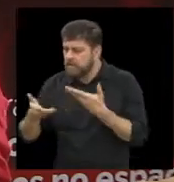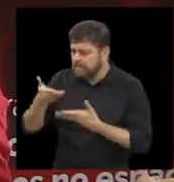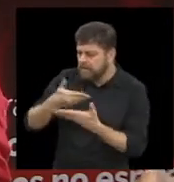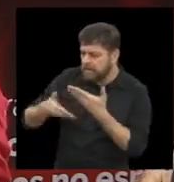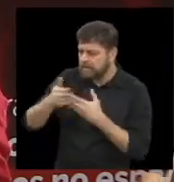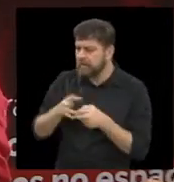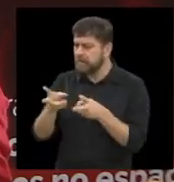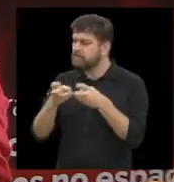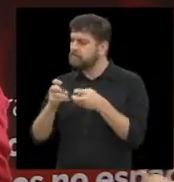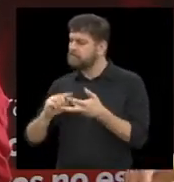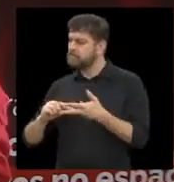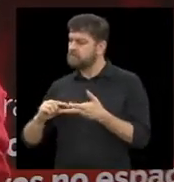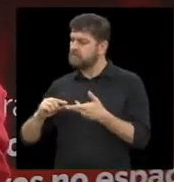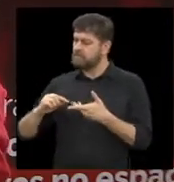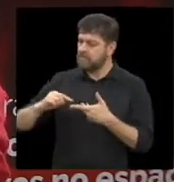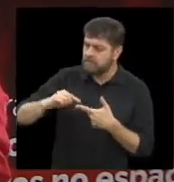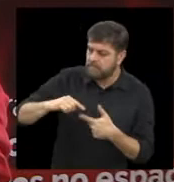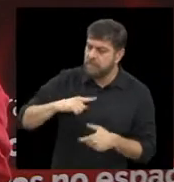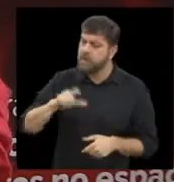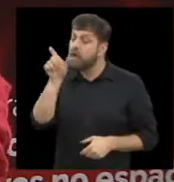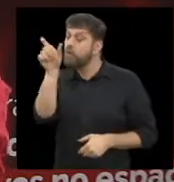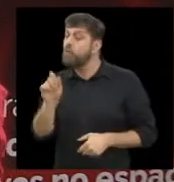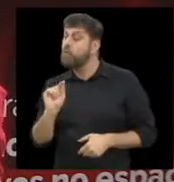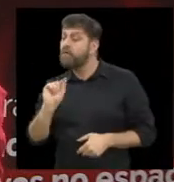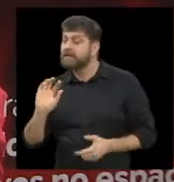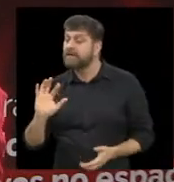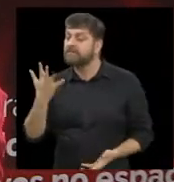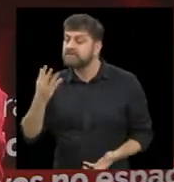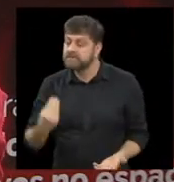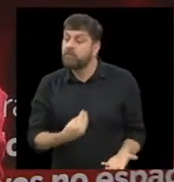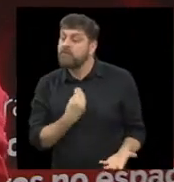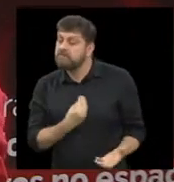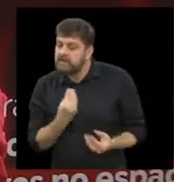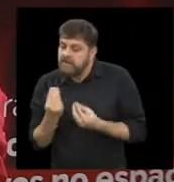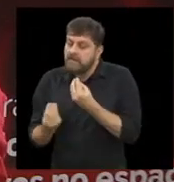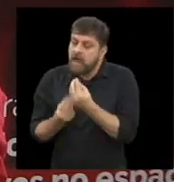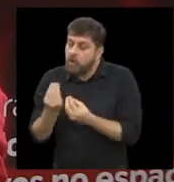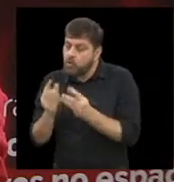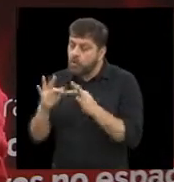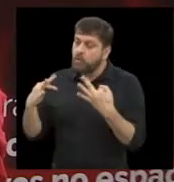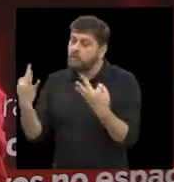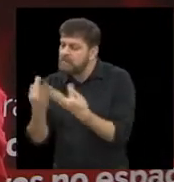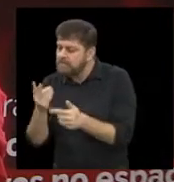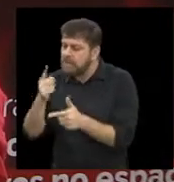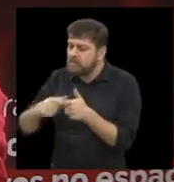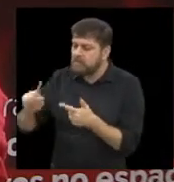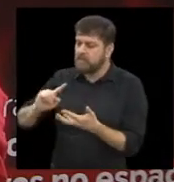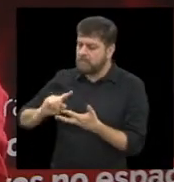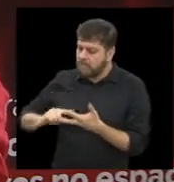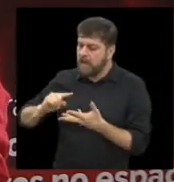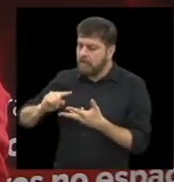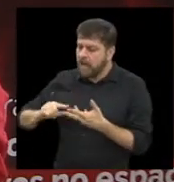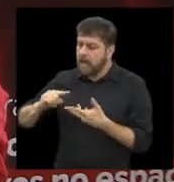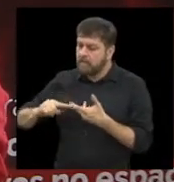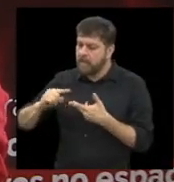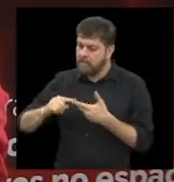verifica-se a demanda dessa mulher ou dessa família, né?